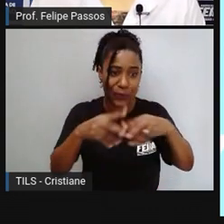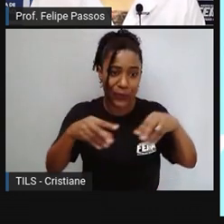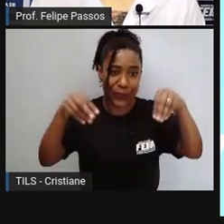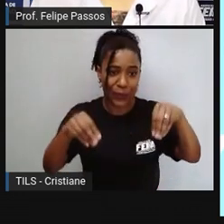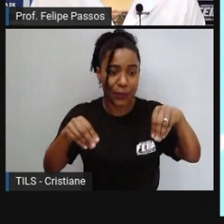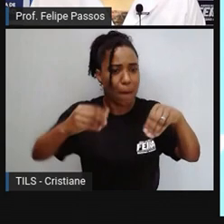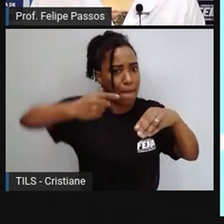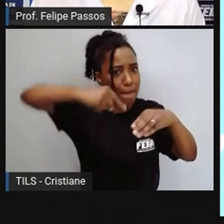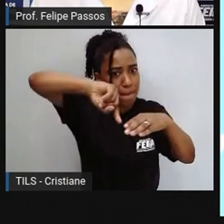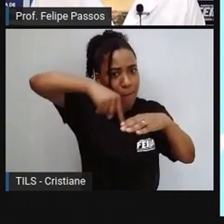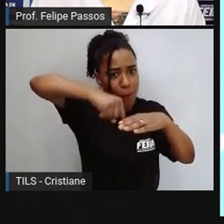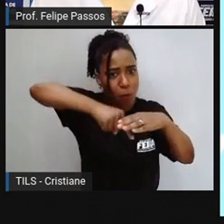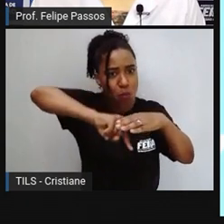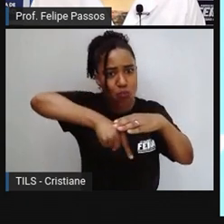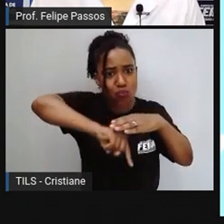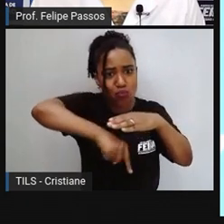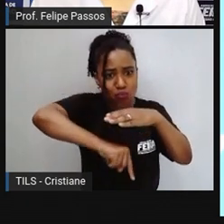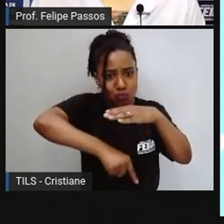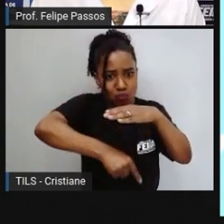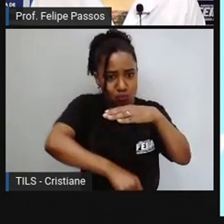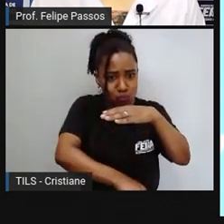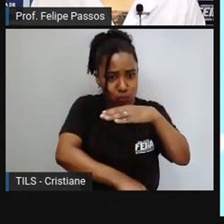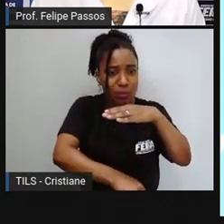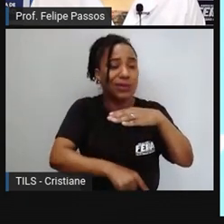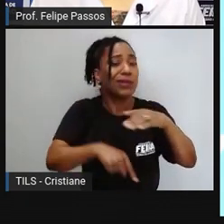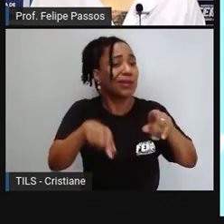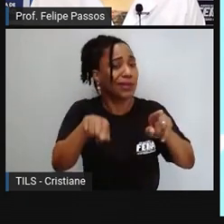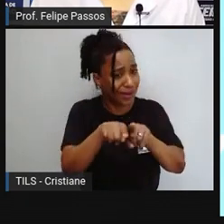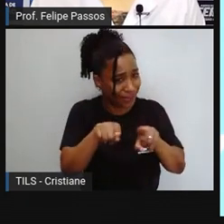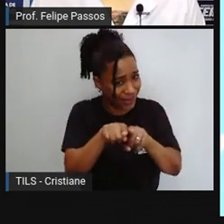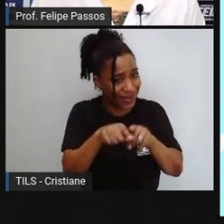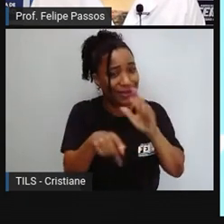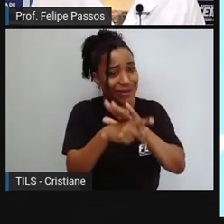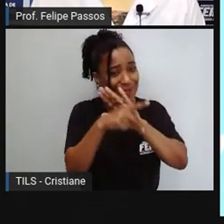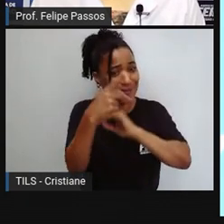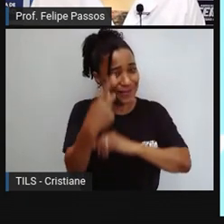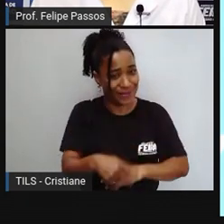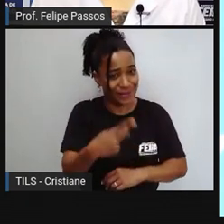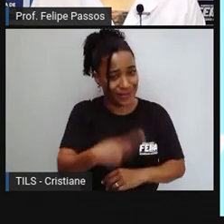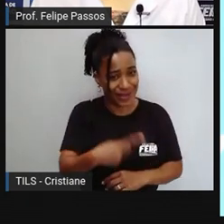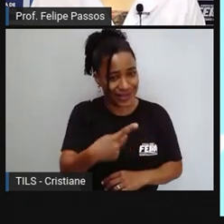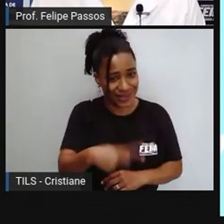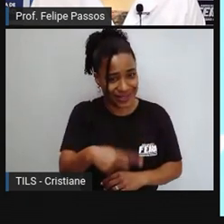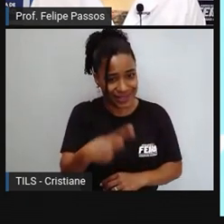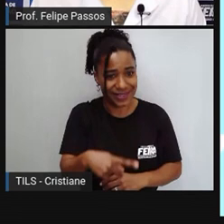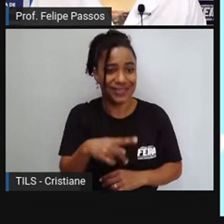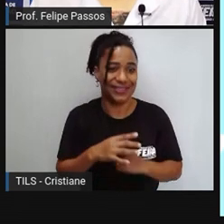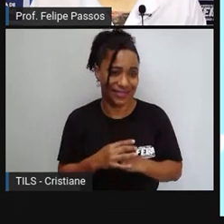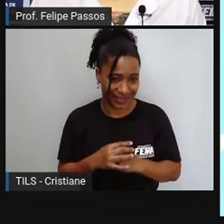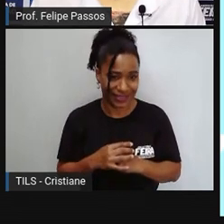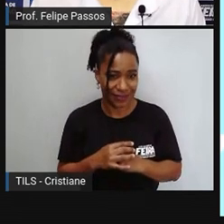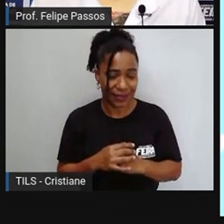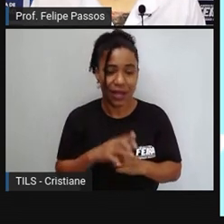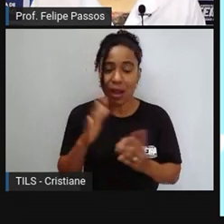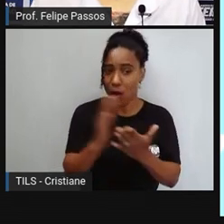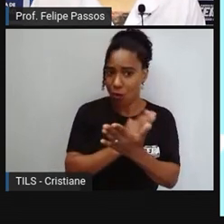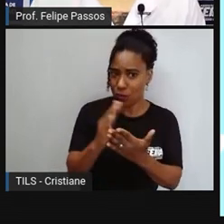pessoas que vão achar um absurdo aquilo que eu vou dizer.